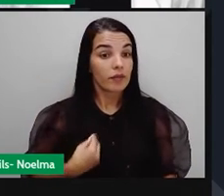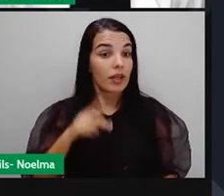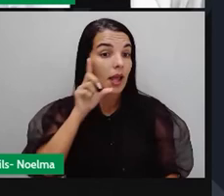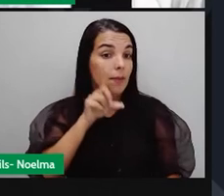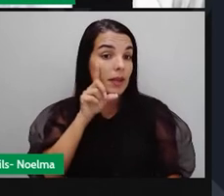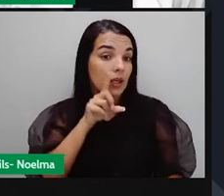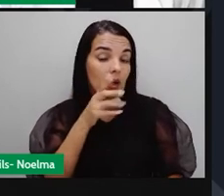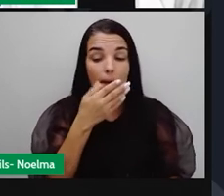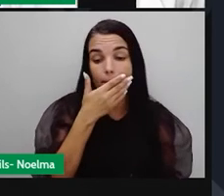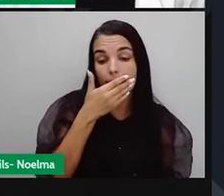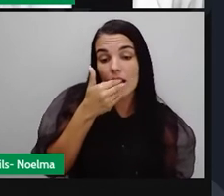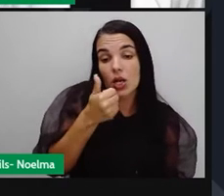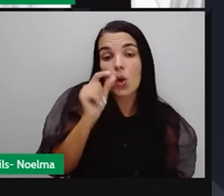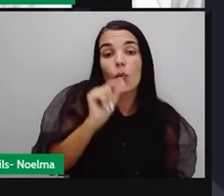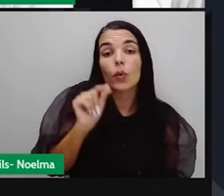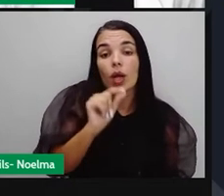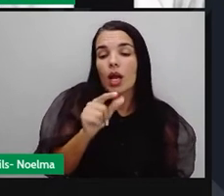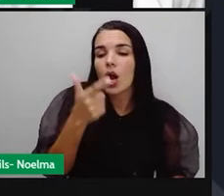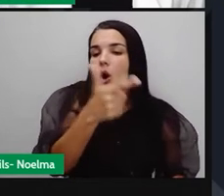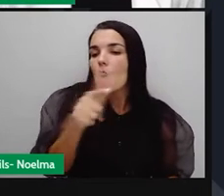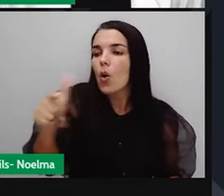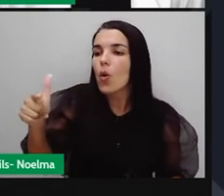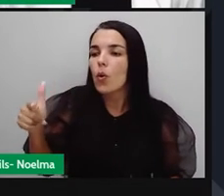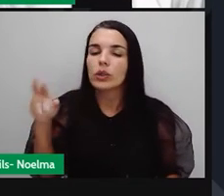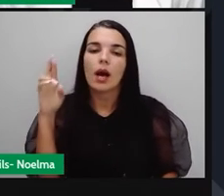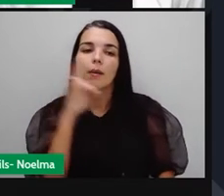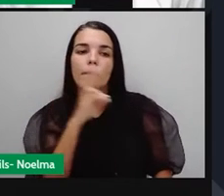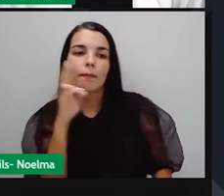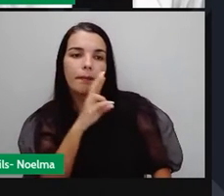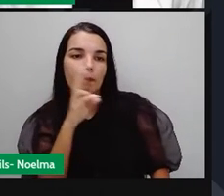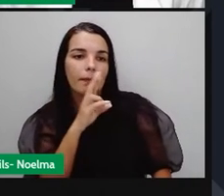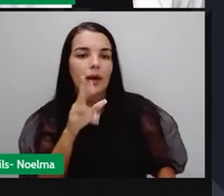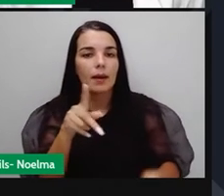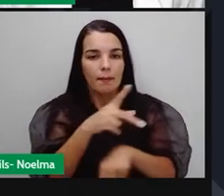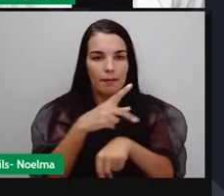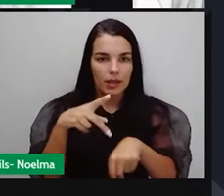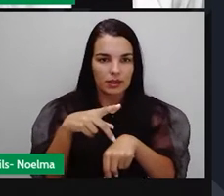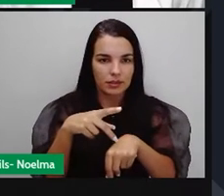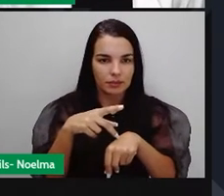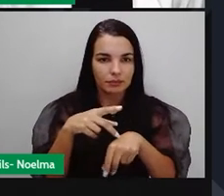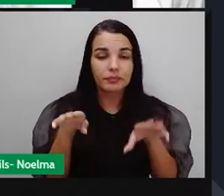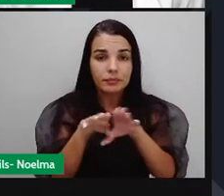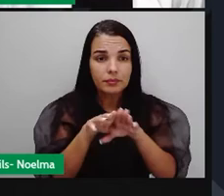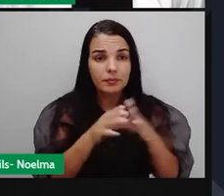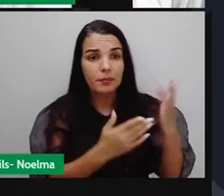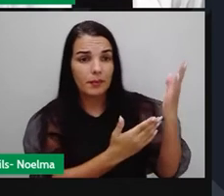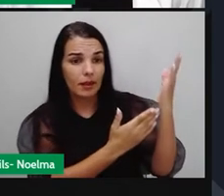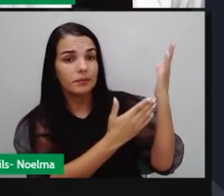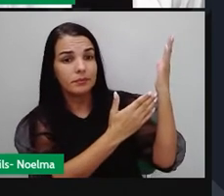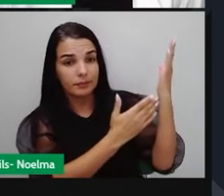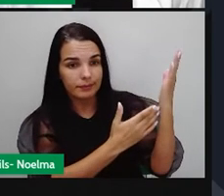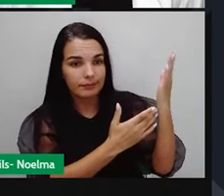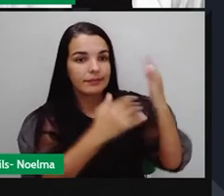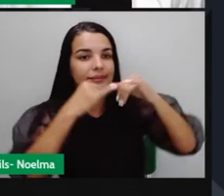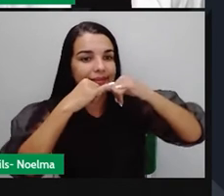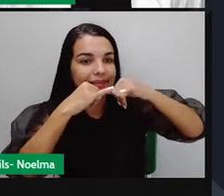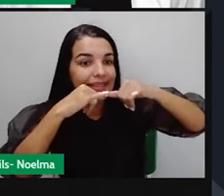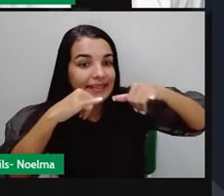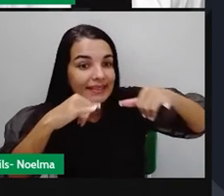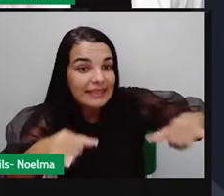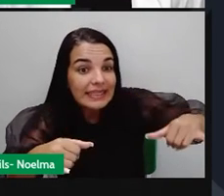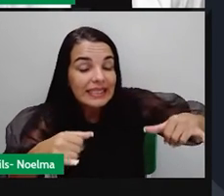do que o que acontece em outros países. Aí vocês têm algumas peças da propaganda soviética